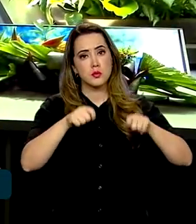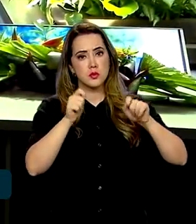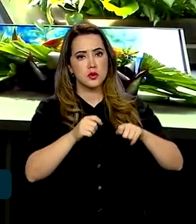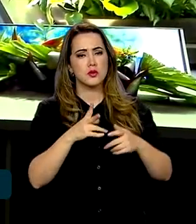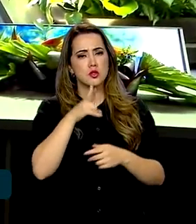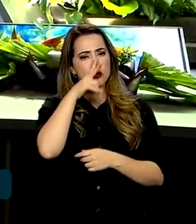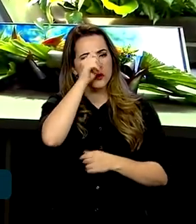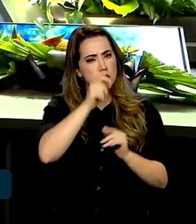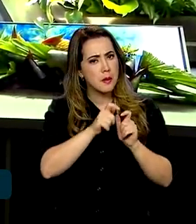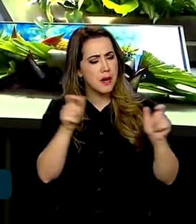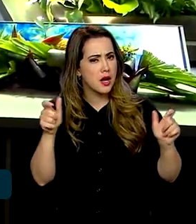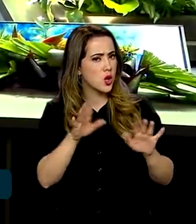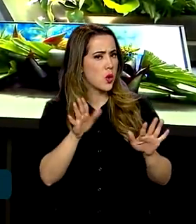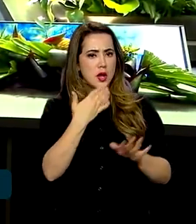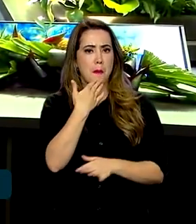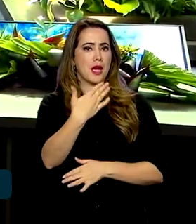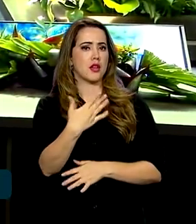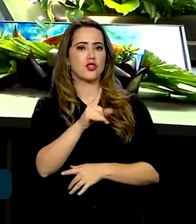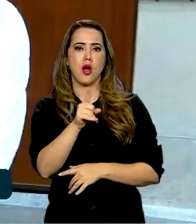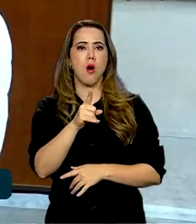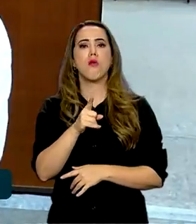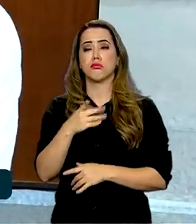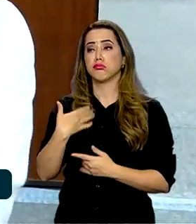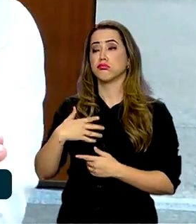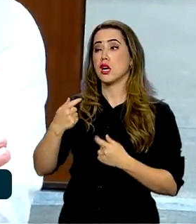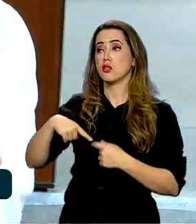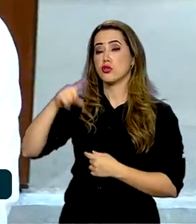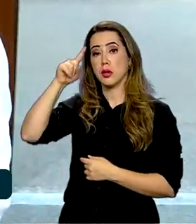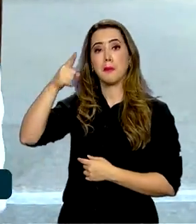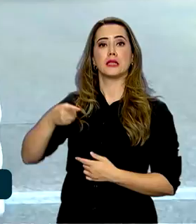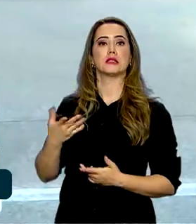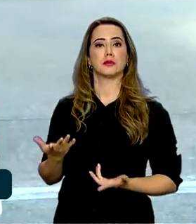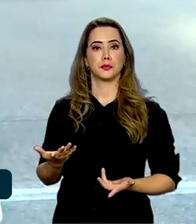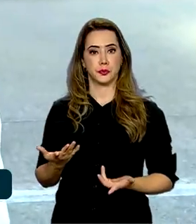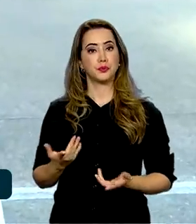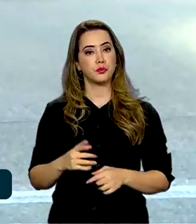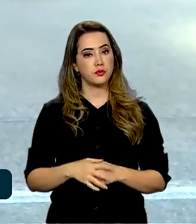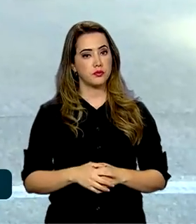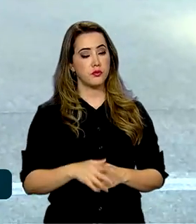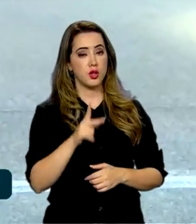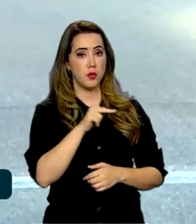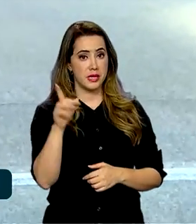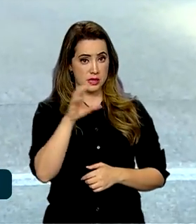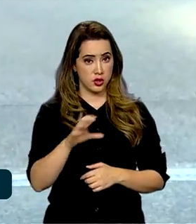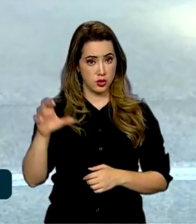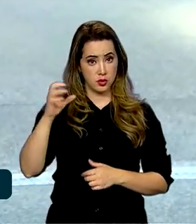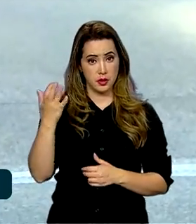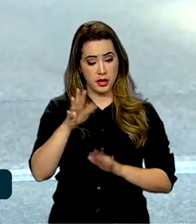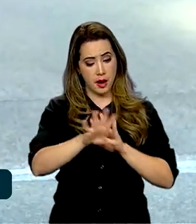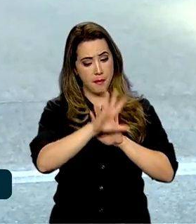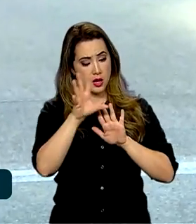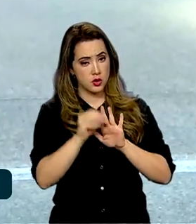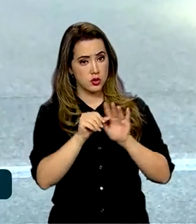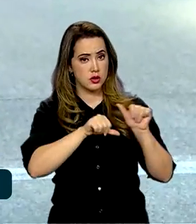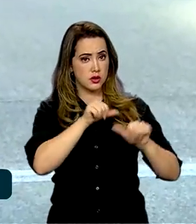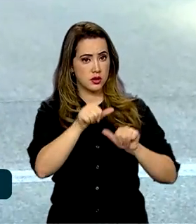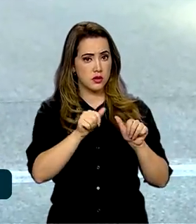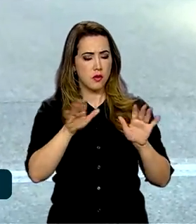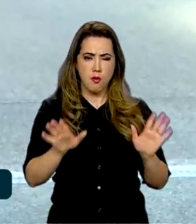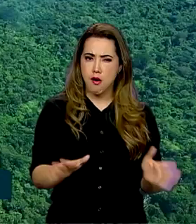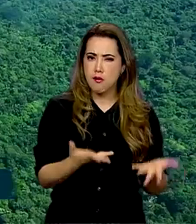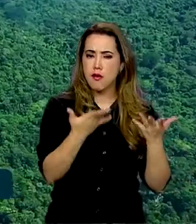mais força, não de quem pede, mas de quem exige. O presidente da Colômbia, Gustavo Petro, quer que a Amazônia se transforme num motor